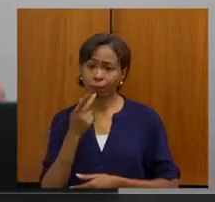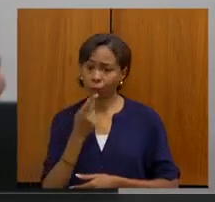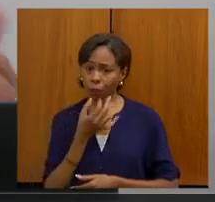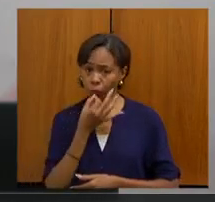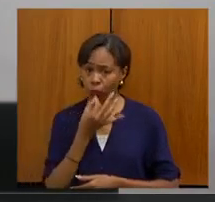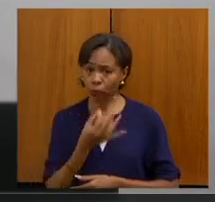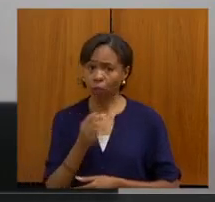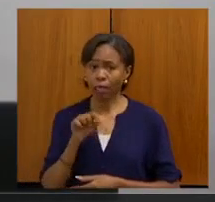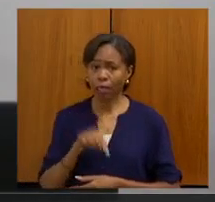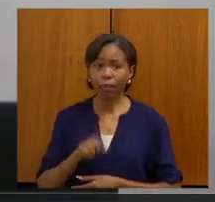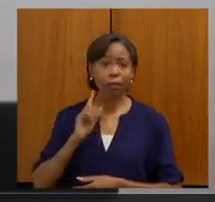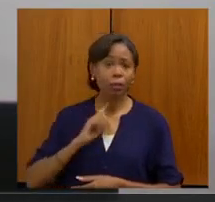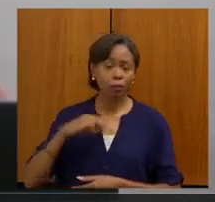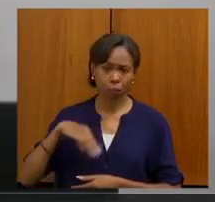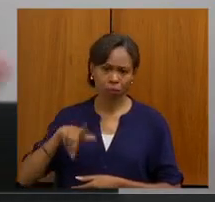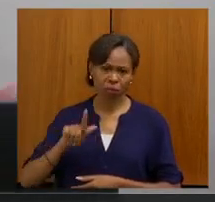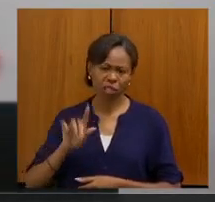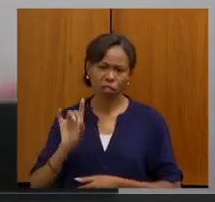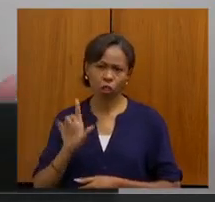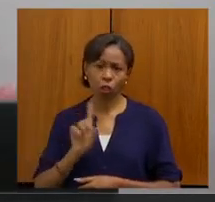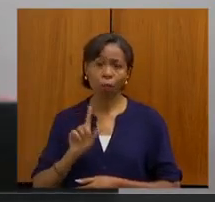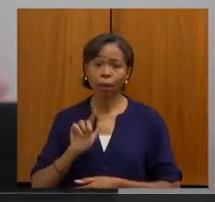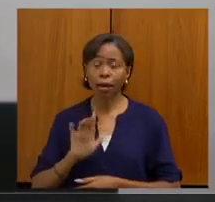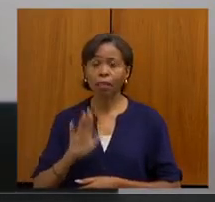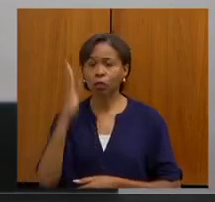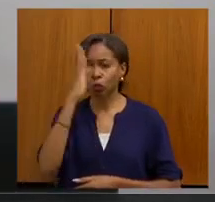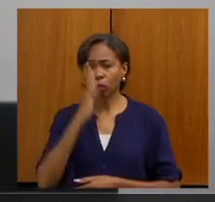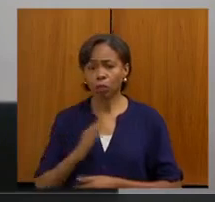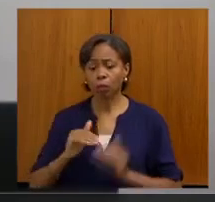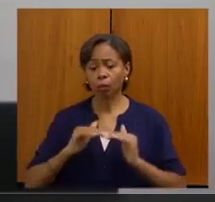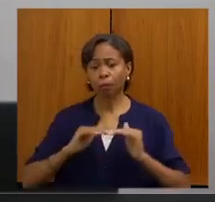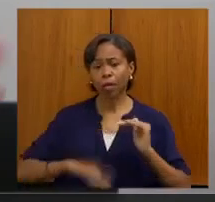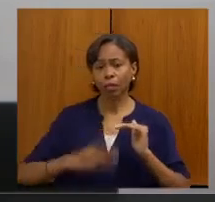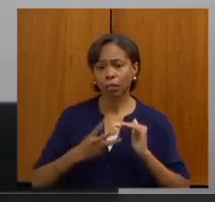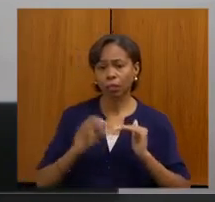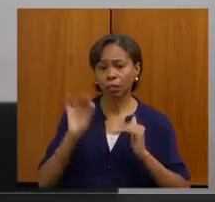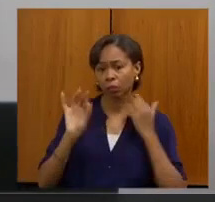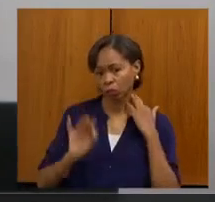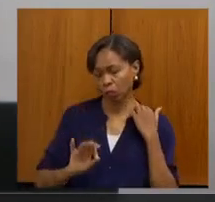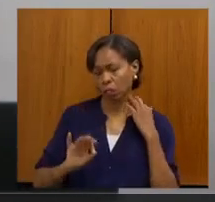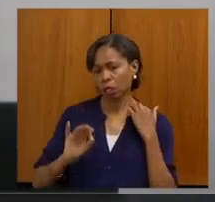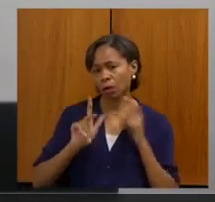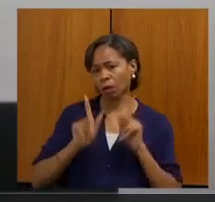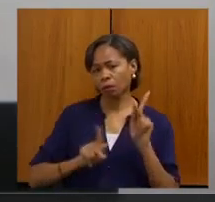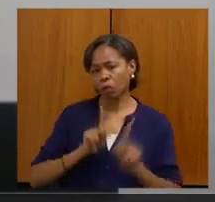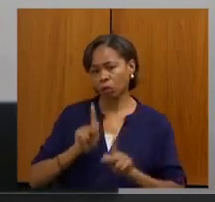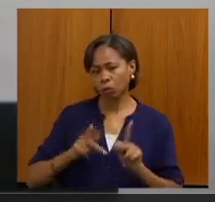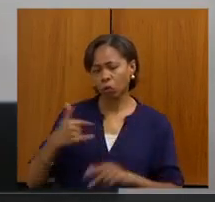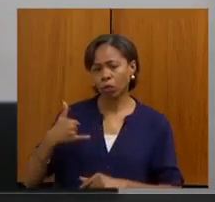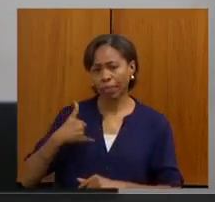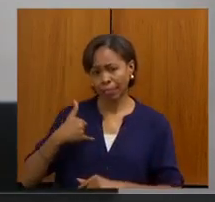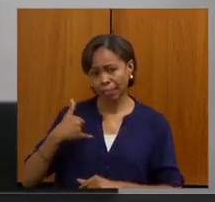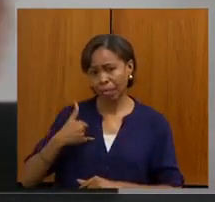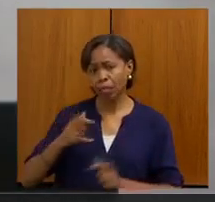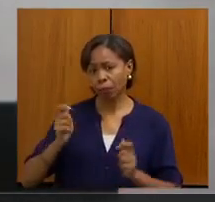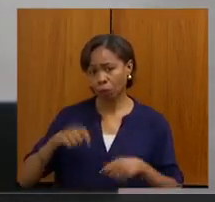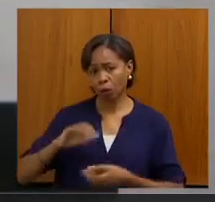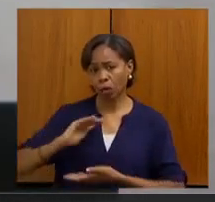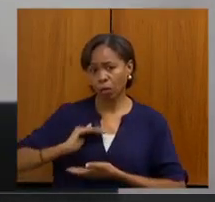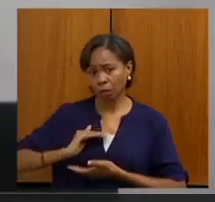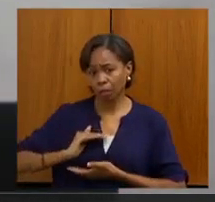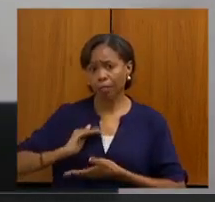não só em Minas, mas no Brasil, menos de 30% das pessoas na idade preconizada para a realização da mamografia